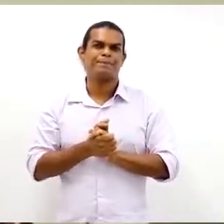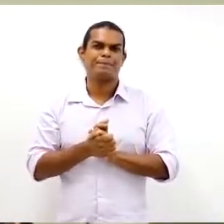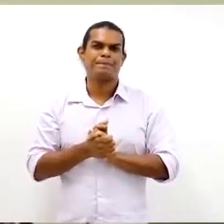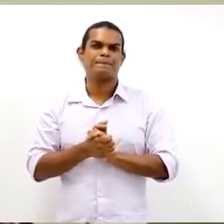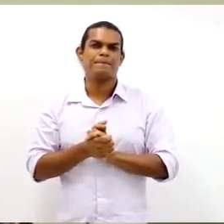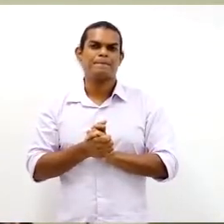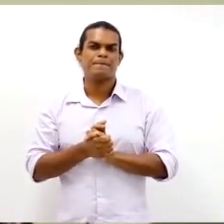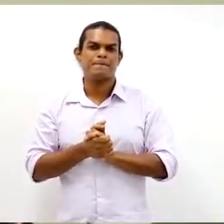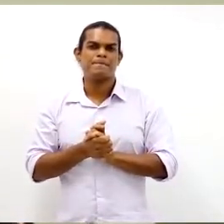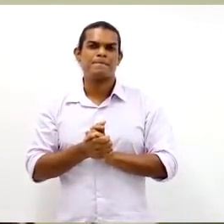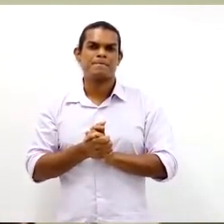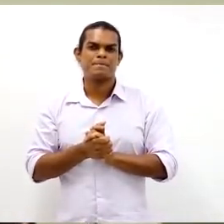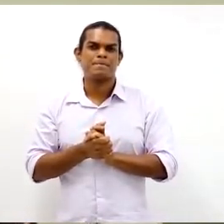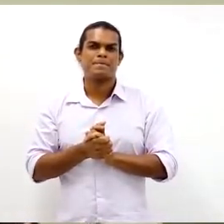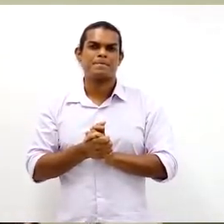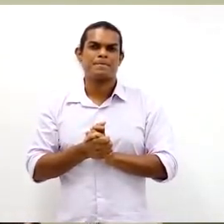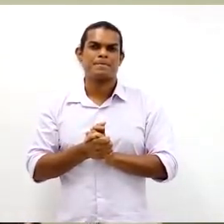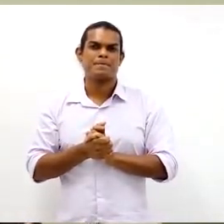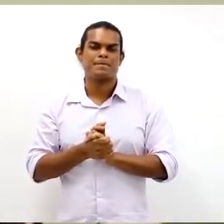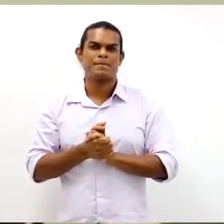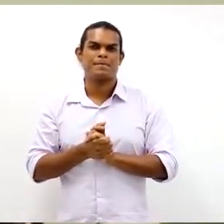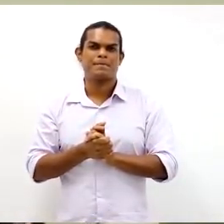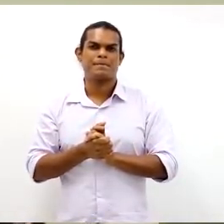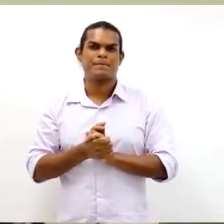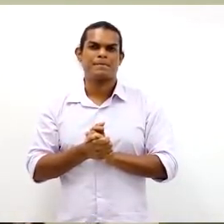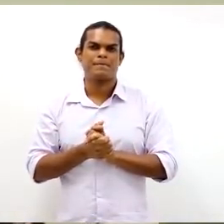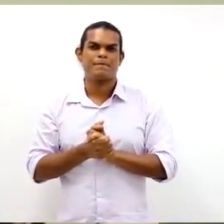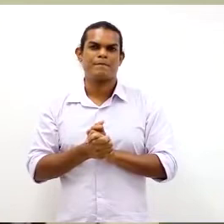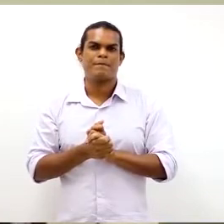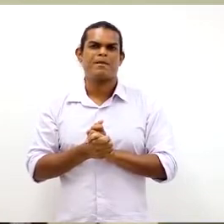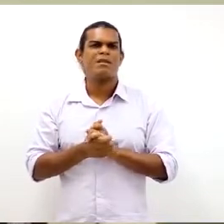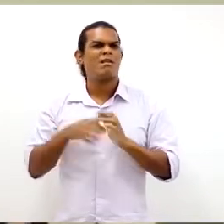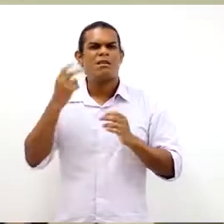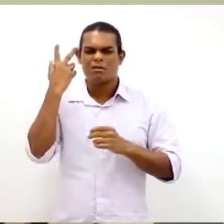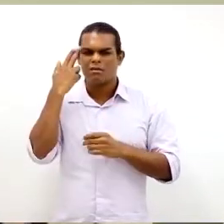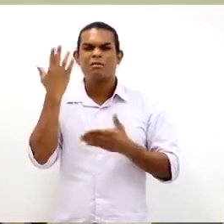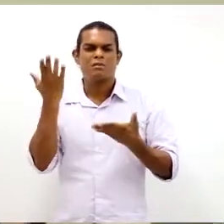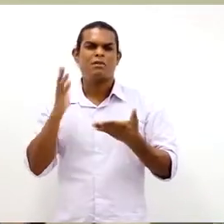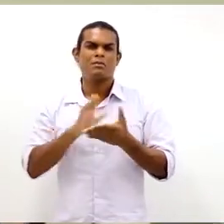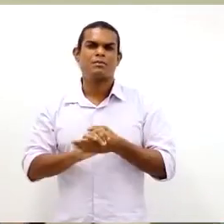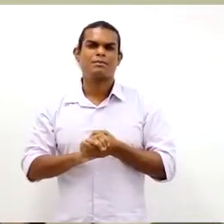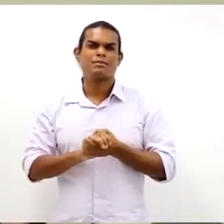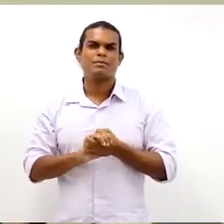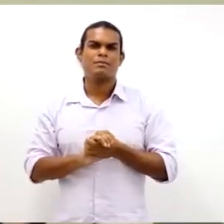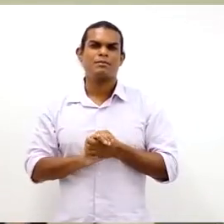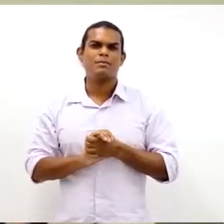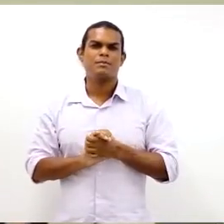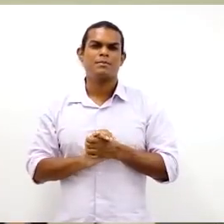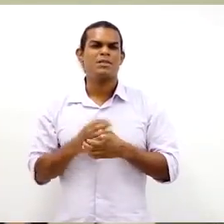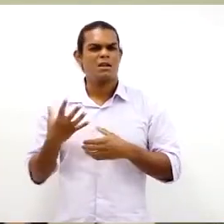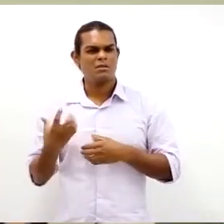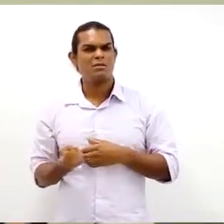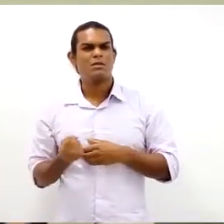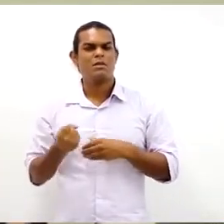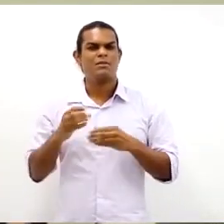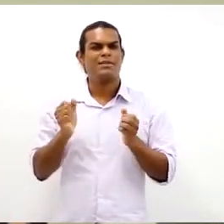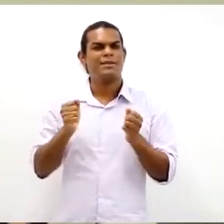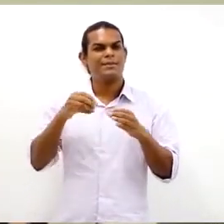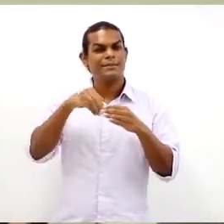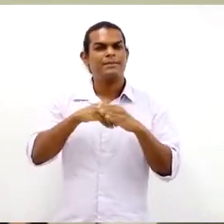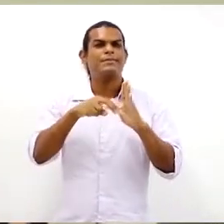que está sendo produzido num ambiente de estação, de ilhas de estação de trabalho, como é nessa empresa, nesse escritório,